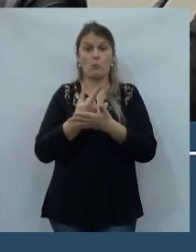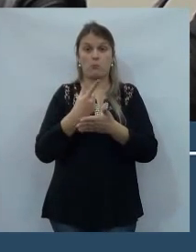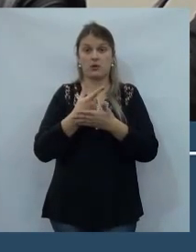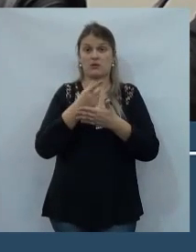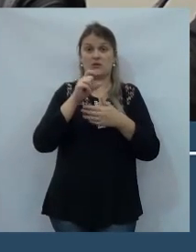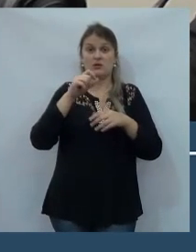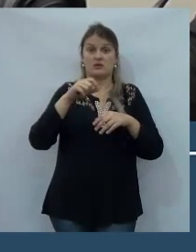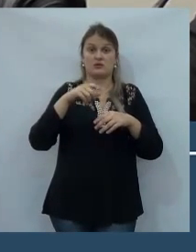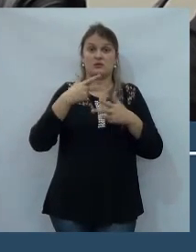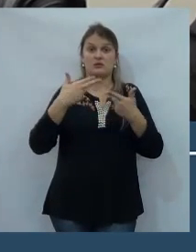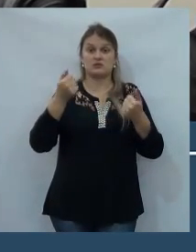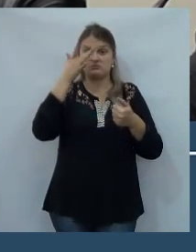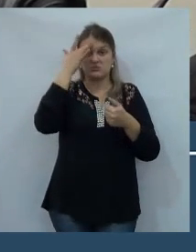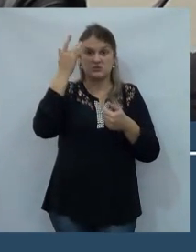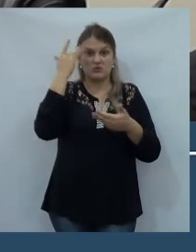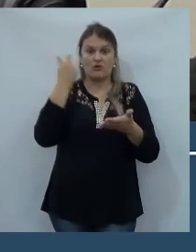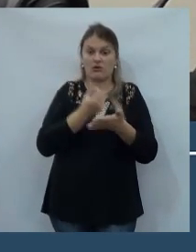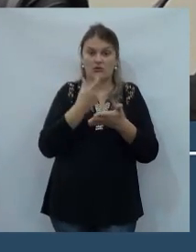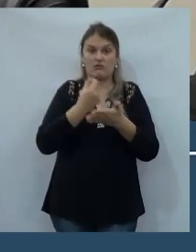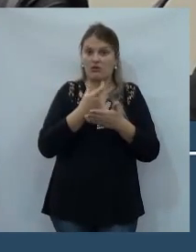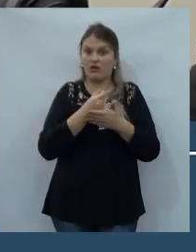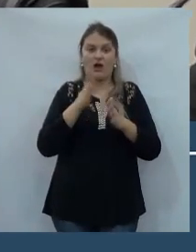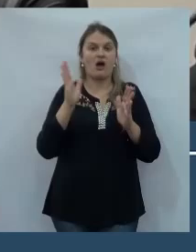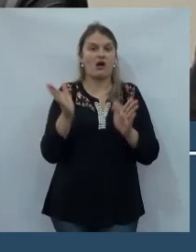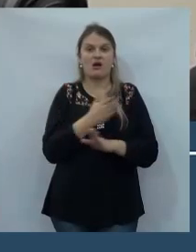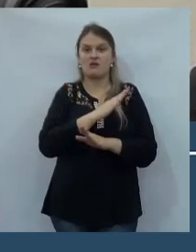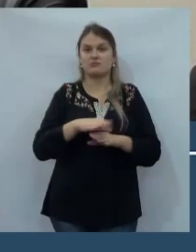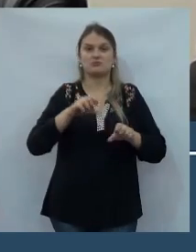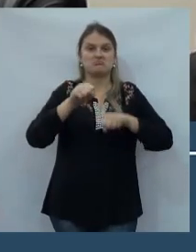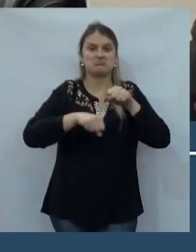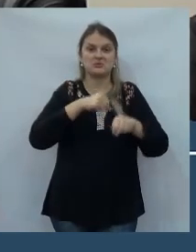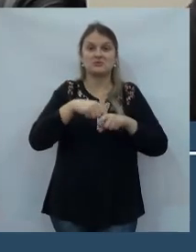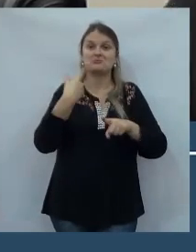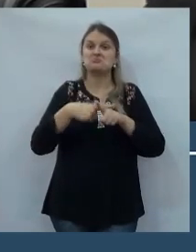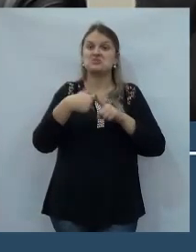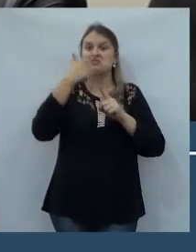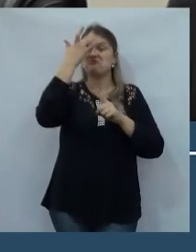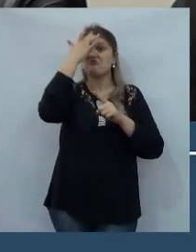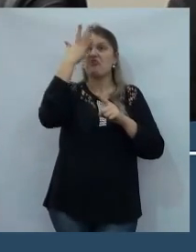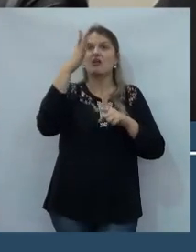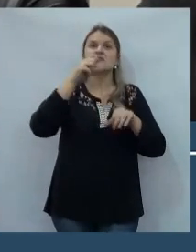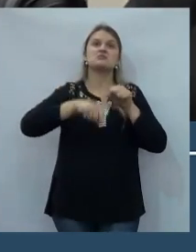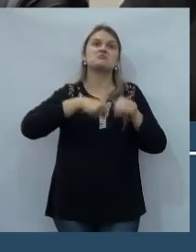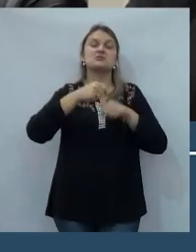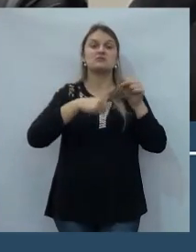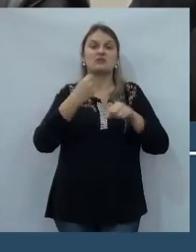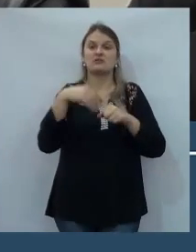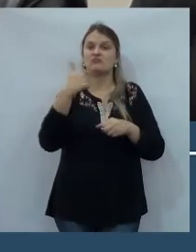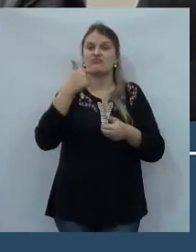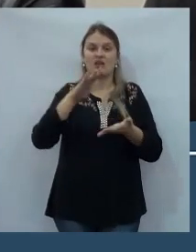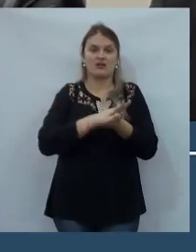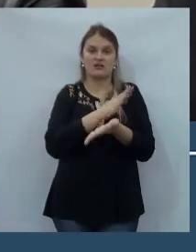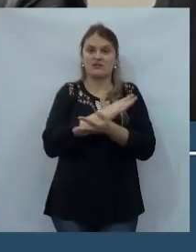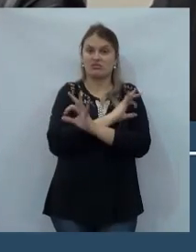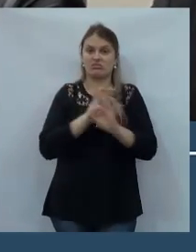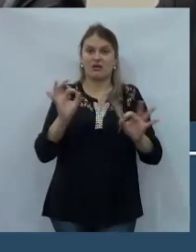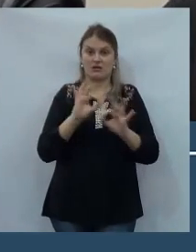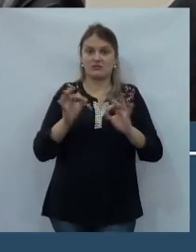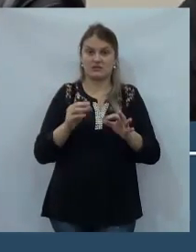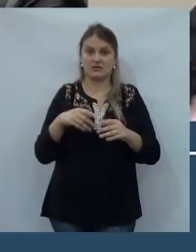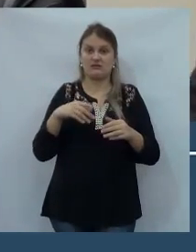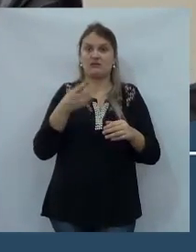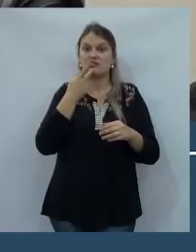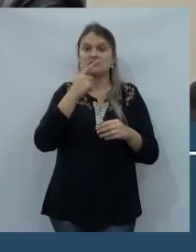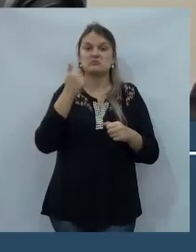acabou com as nossas bicicletas. A facilidade do crédito, o crédito que você chega em qualquer lugar, você nem precisa